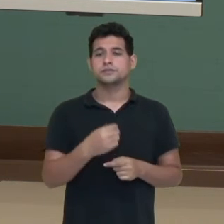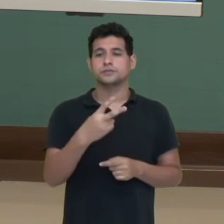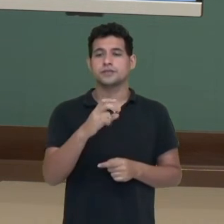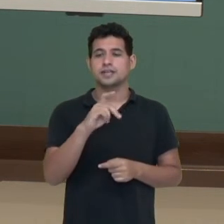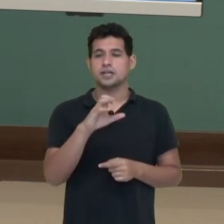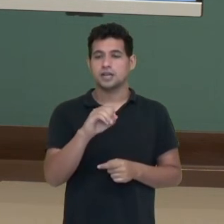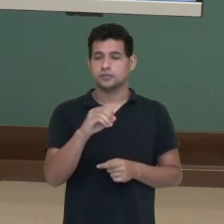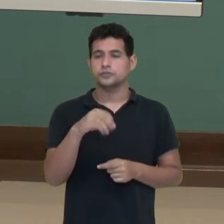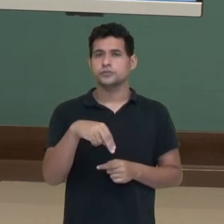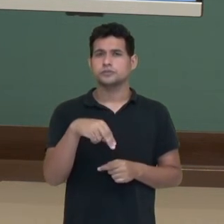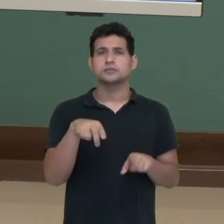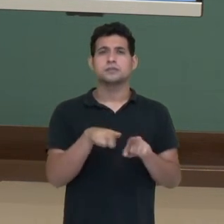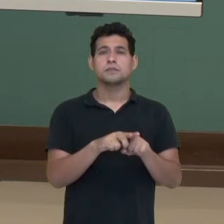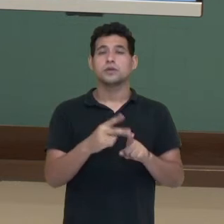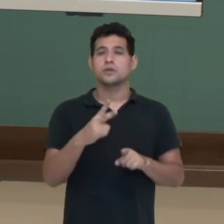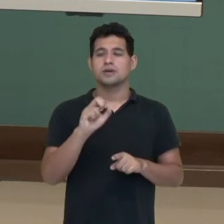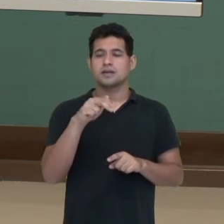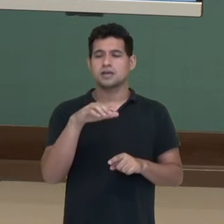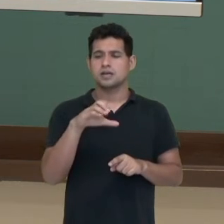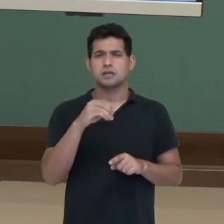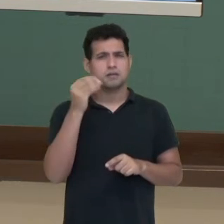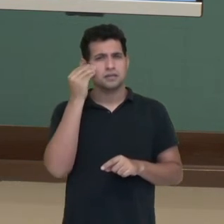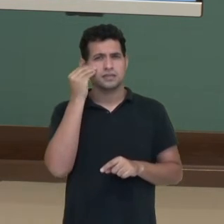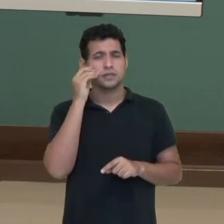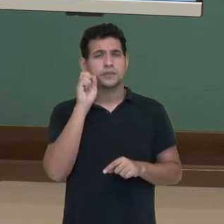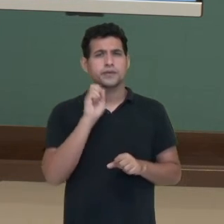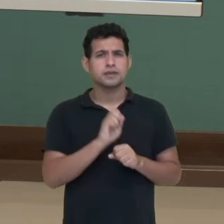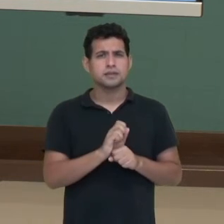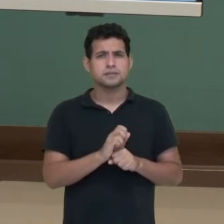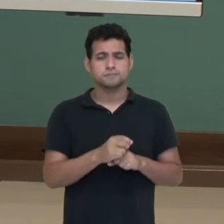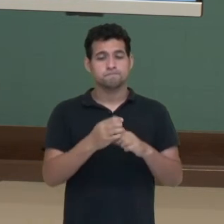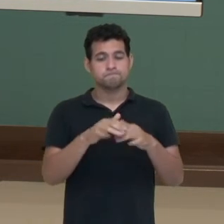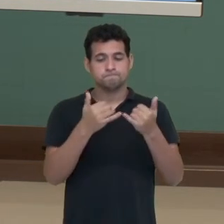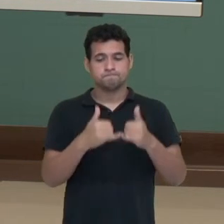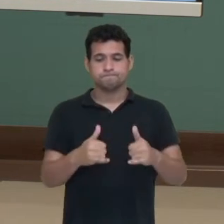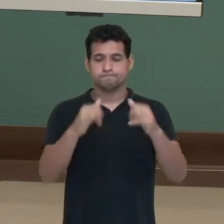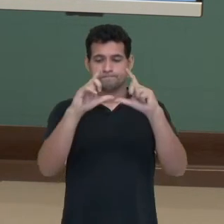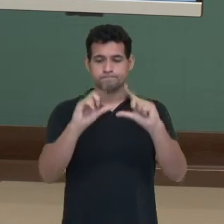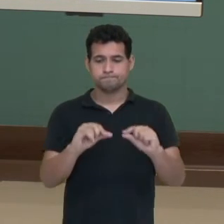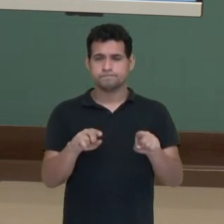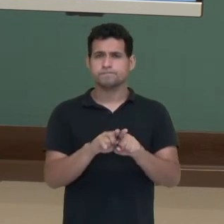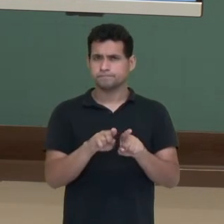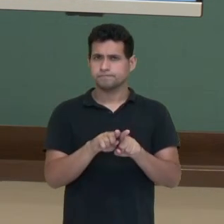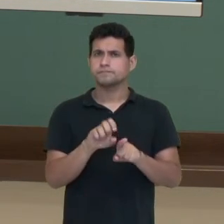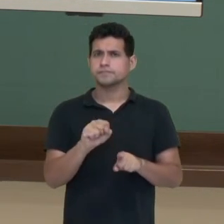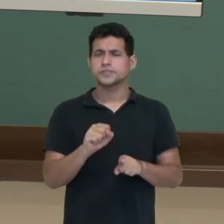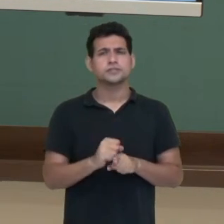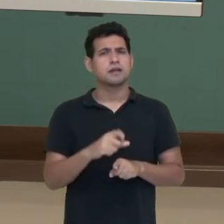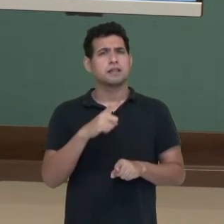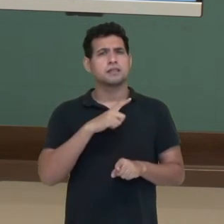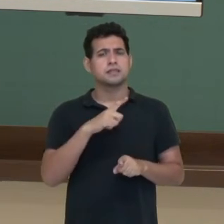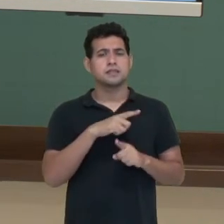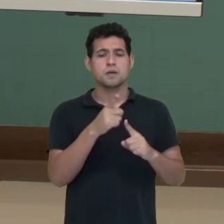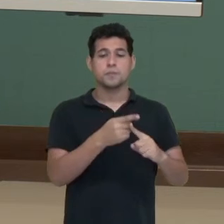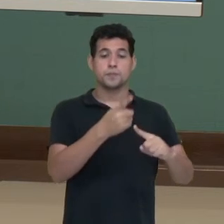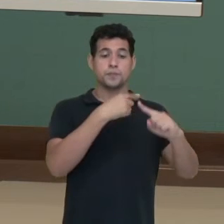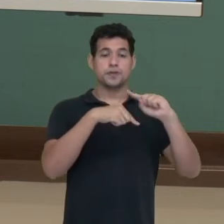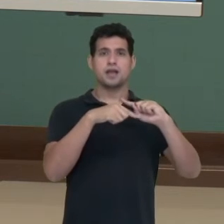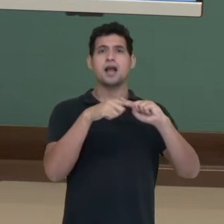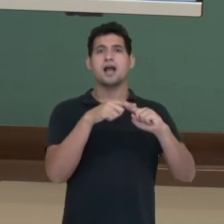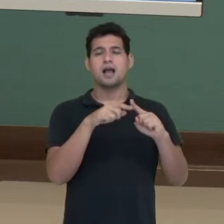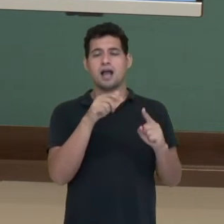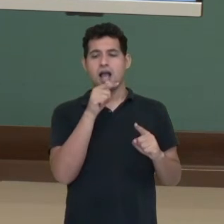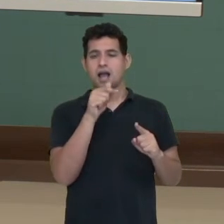dois ânions competindo pelo processo de descarga. Então os íons cátions e ânions, que estiverem à esquerda da água,